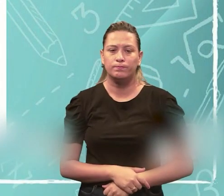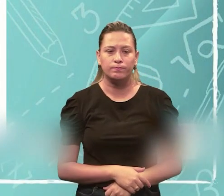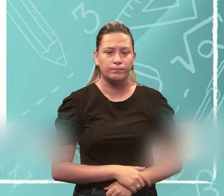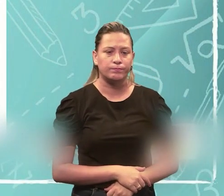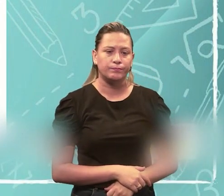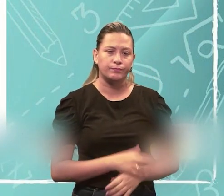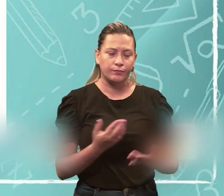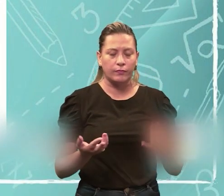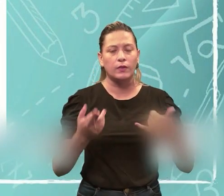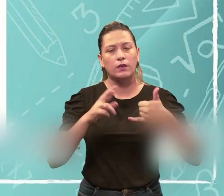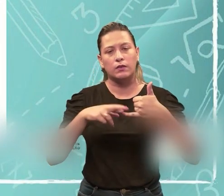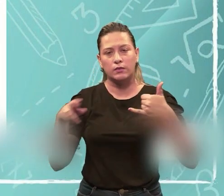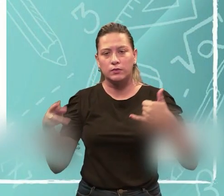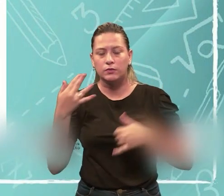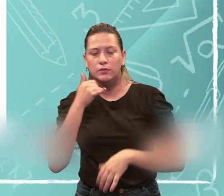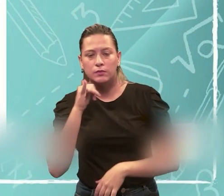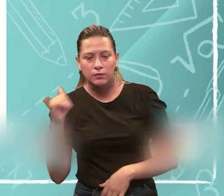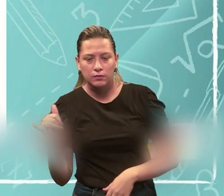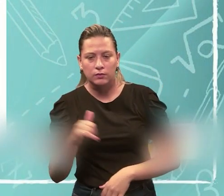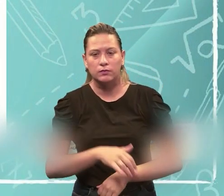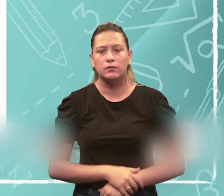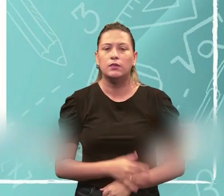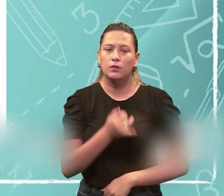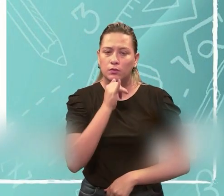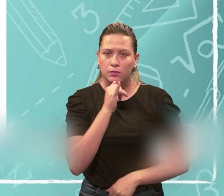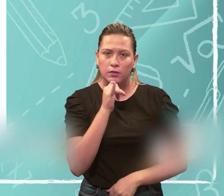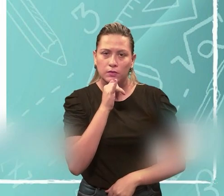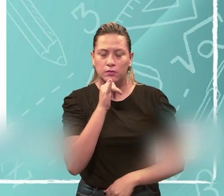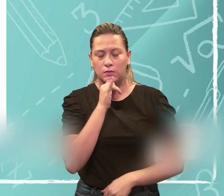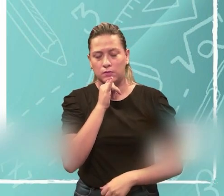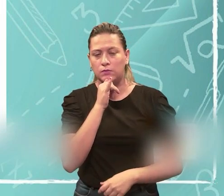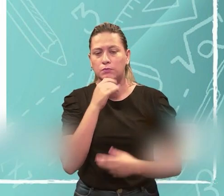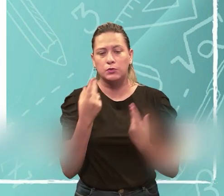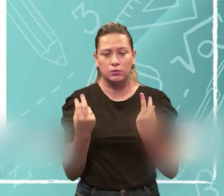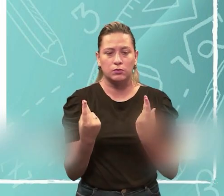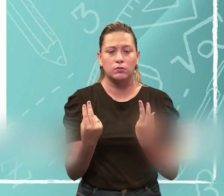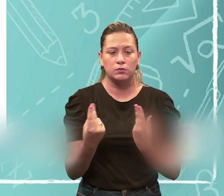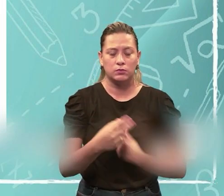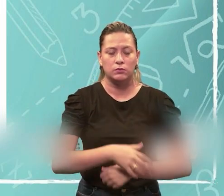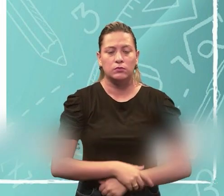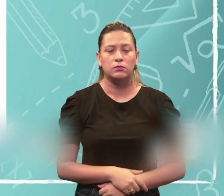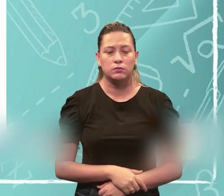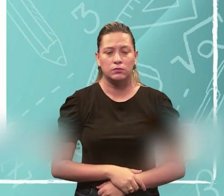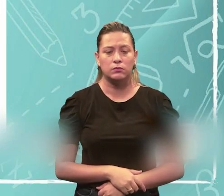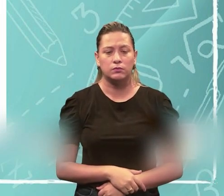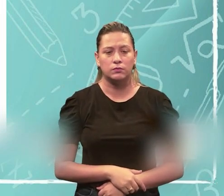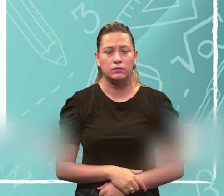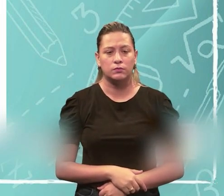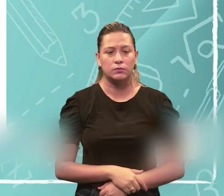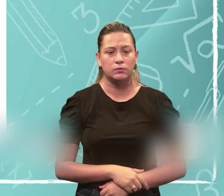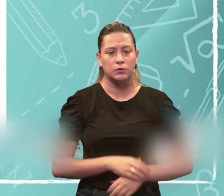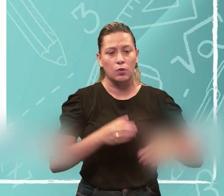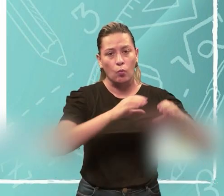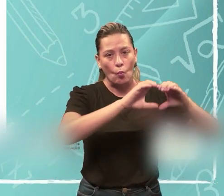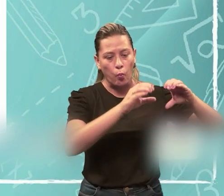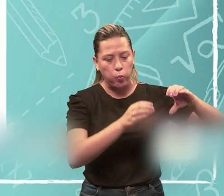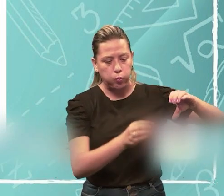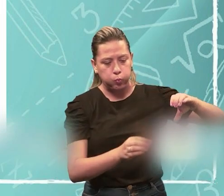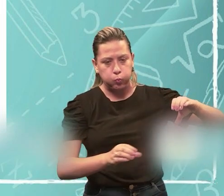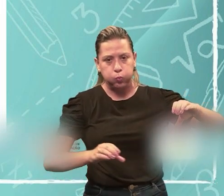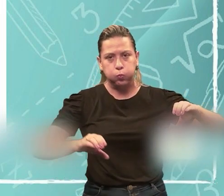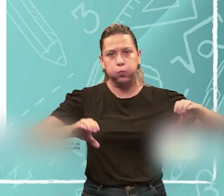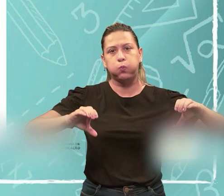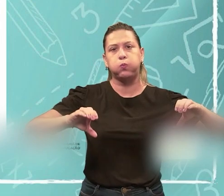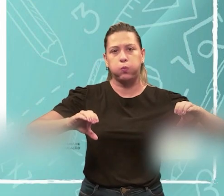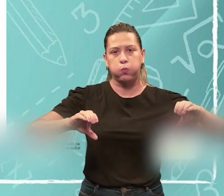A resistência elétrica também, também no mesmo exemplo lá, dessa torre de água, ou, então, o encanamento é maior,